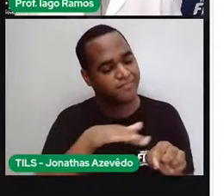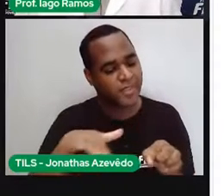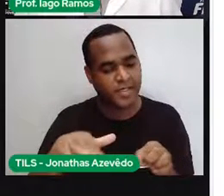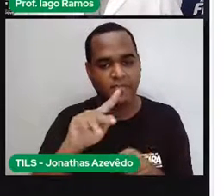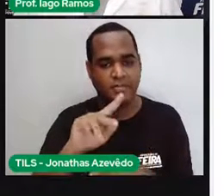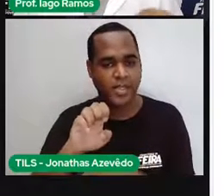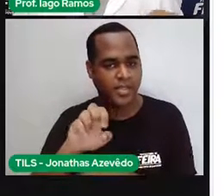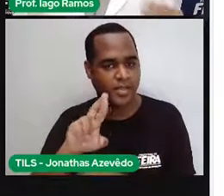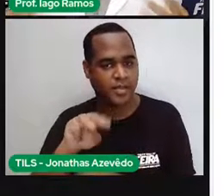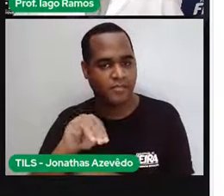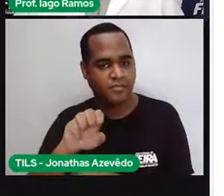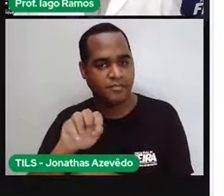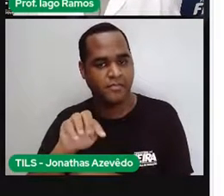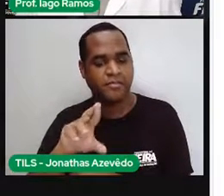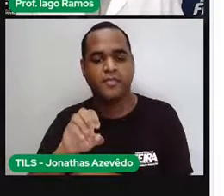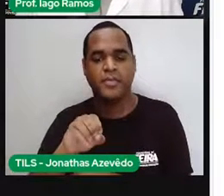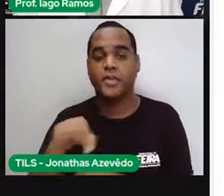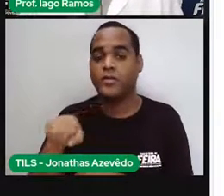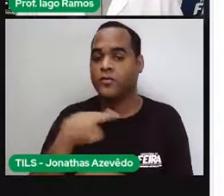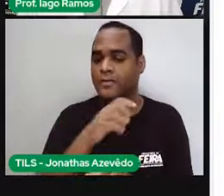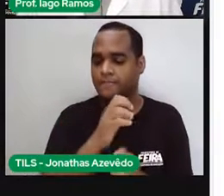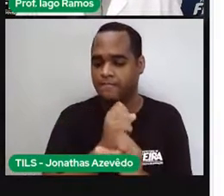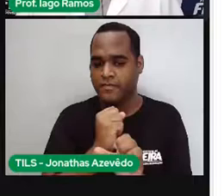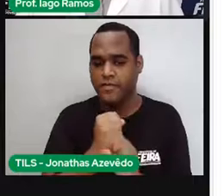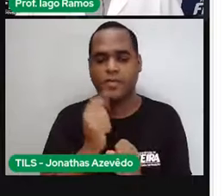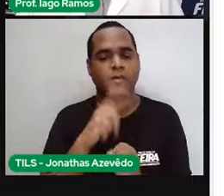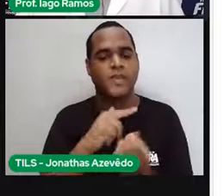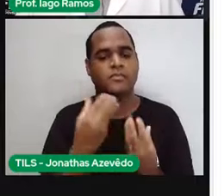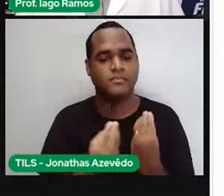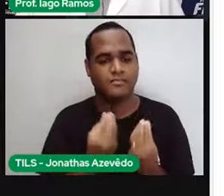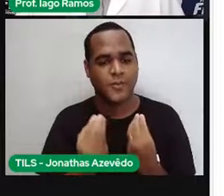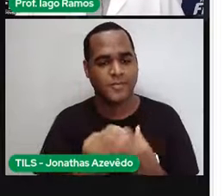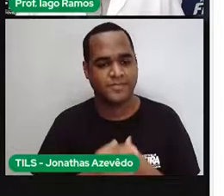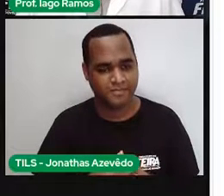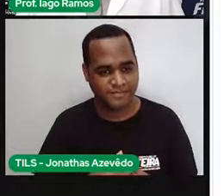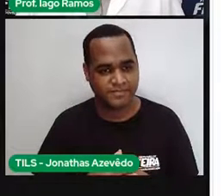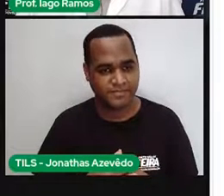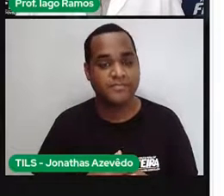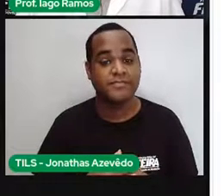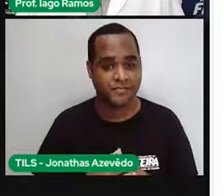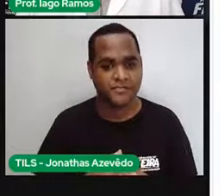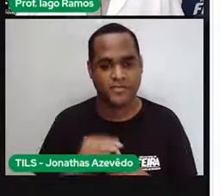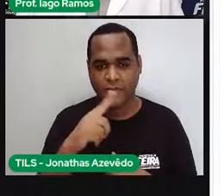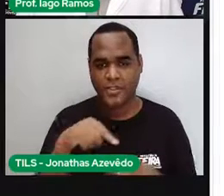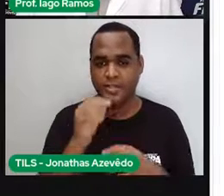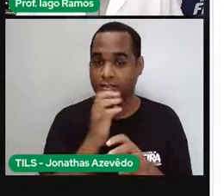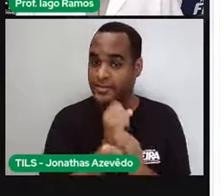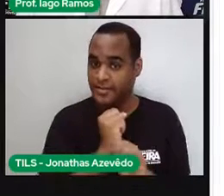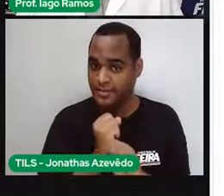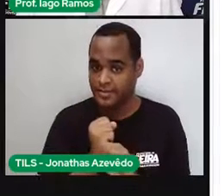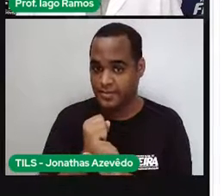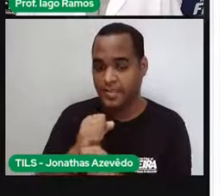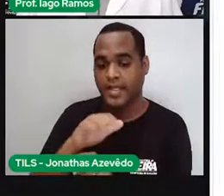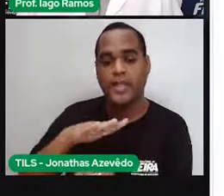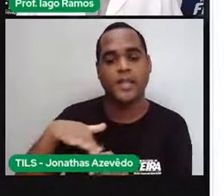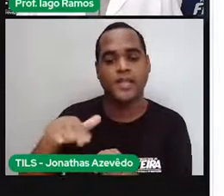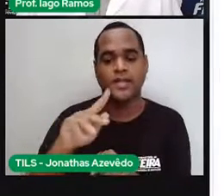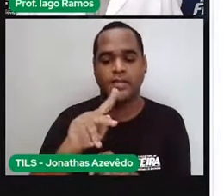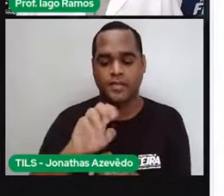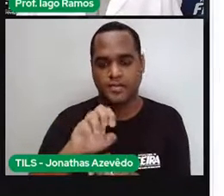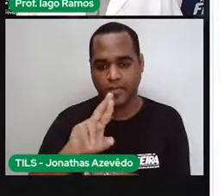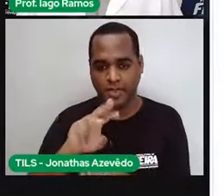tá? Então, como é que faz para calcular o perímetro? para calcular o perímetro de